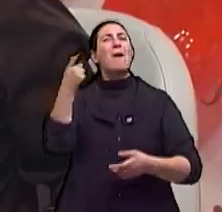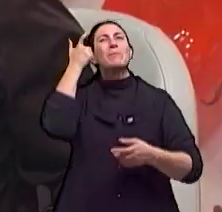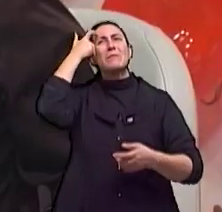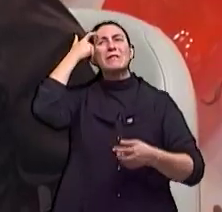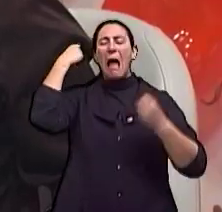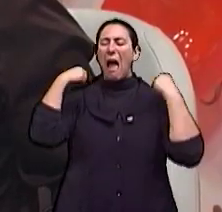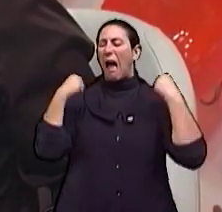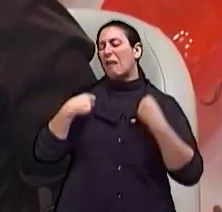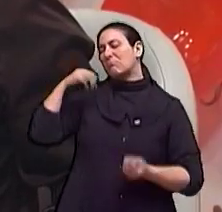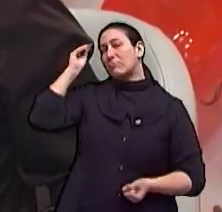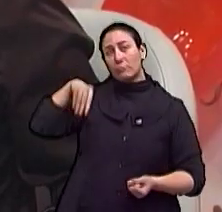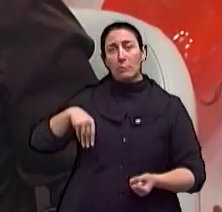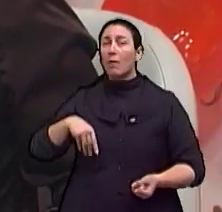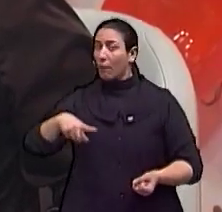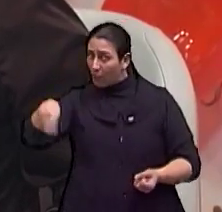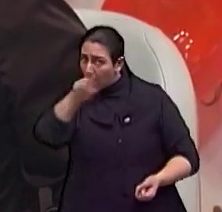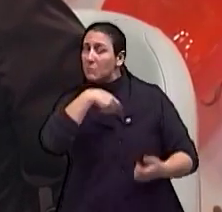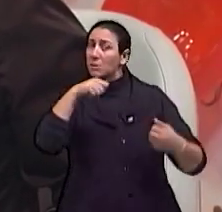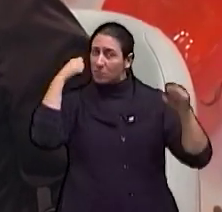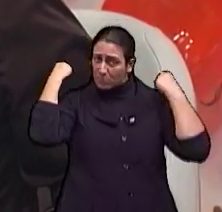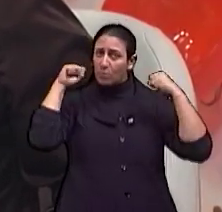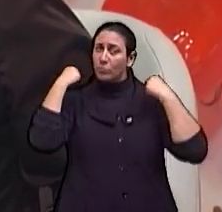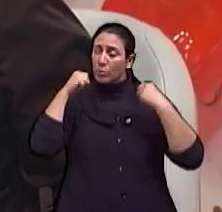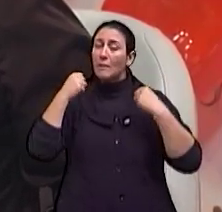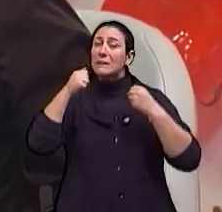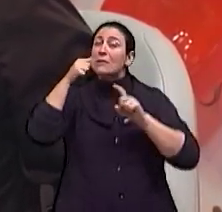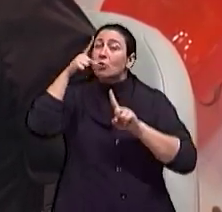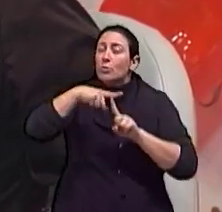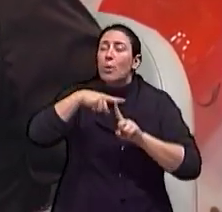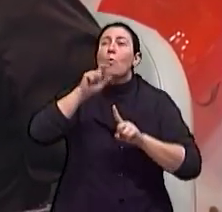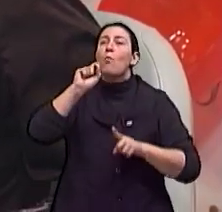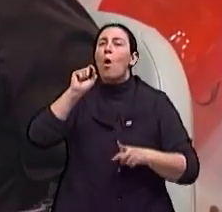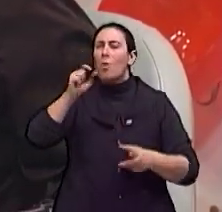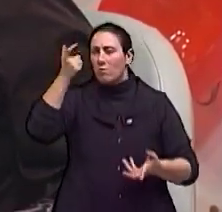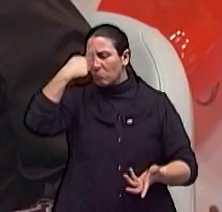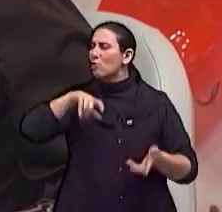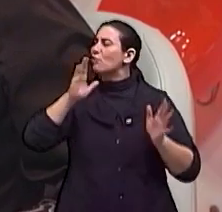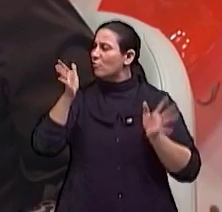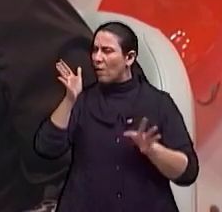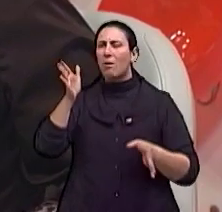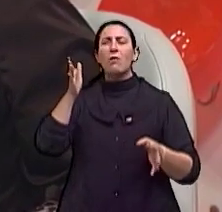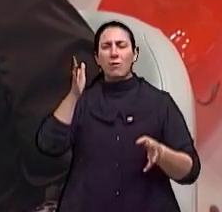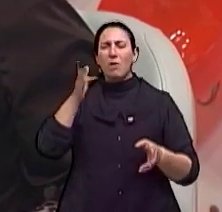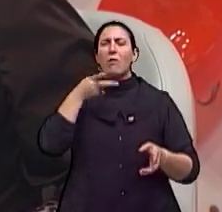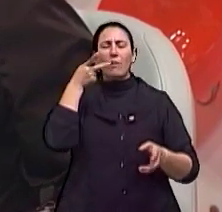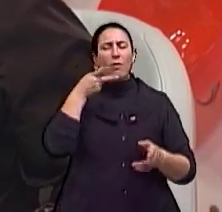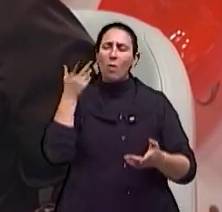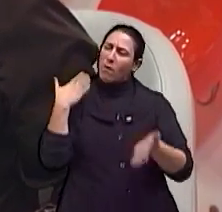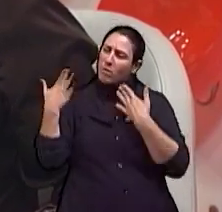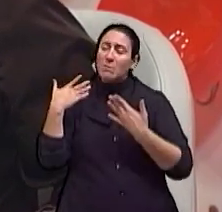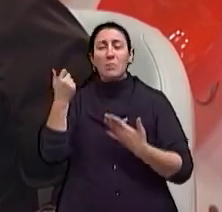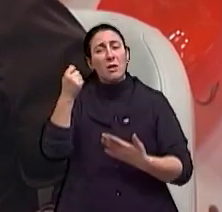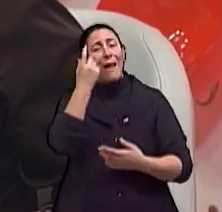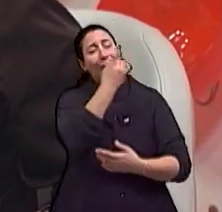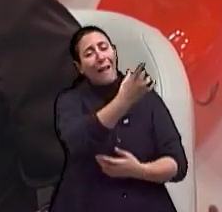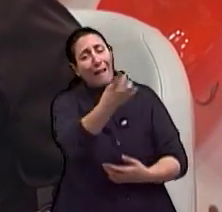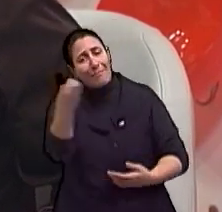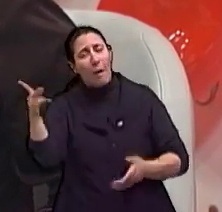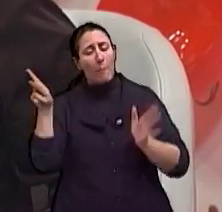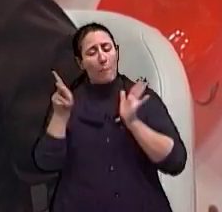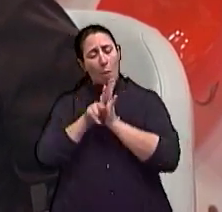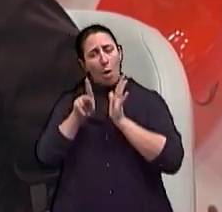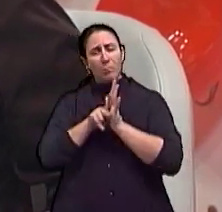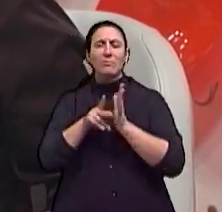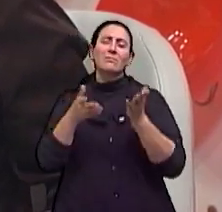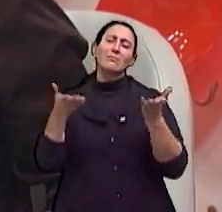exercício. Agora só tem que ver que tipo de exercício para quem. Isso a gente deixou bem claro na nossa conversa, que cada organismo é um.